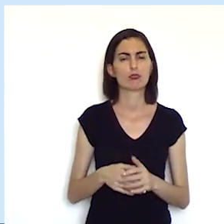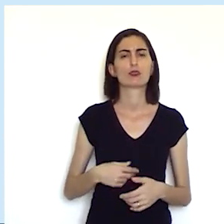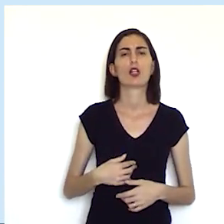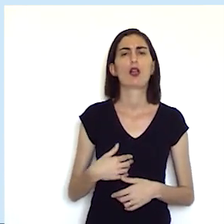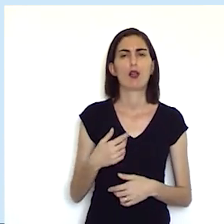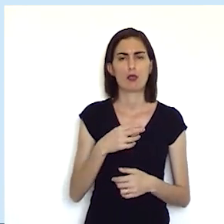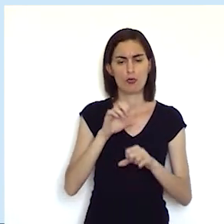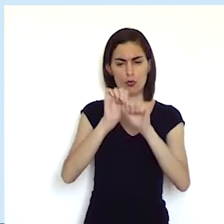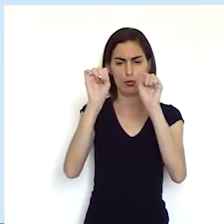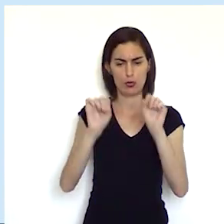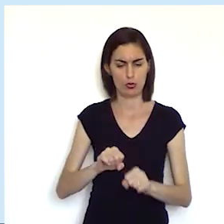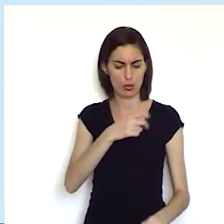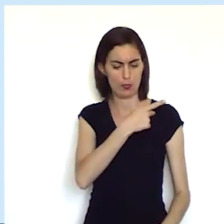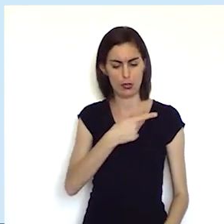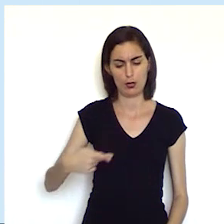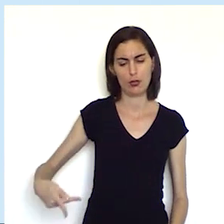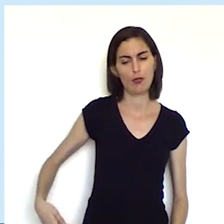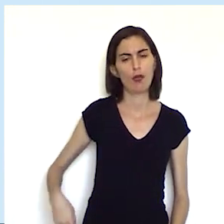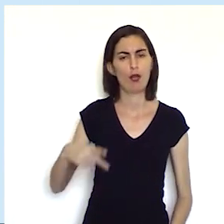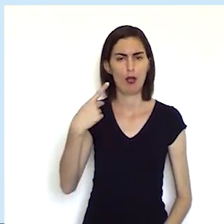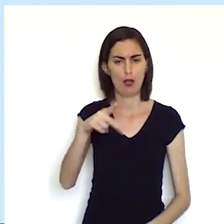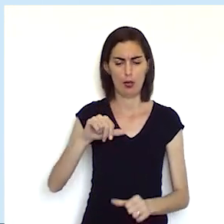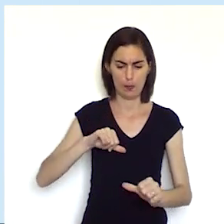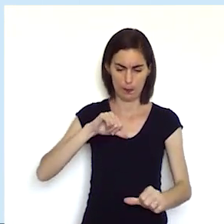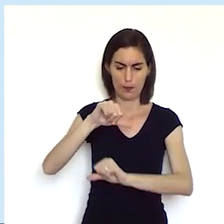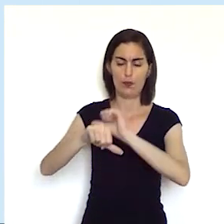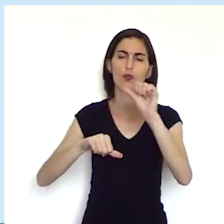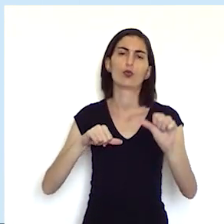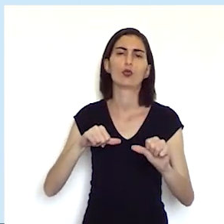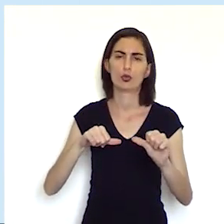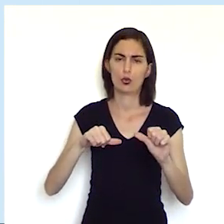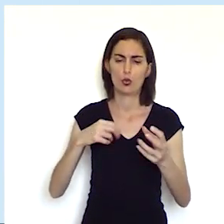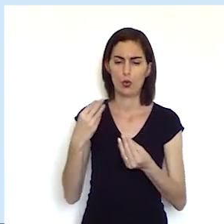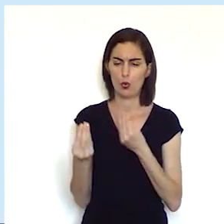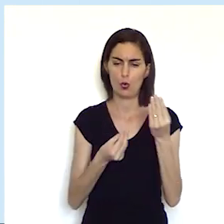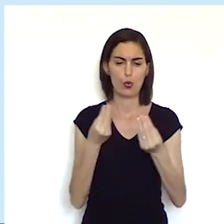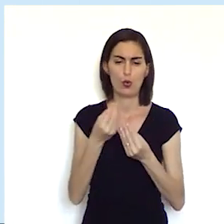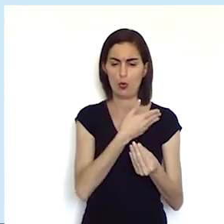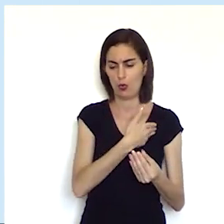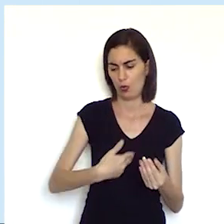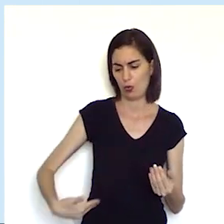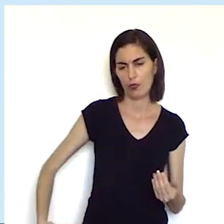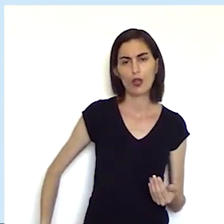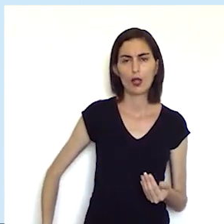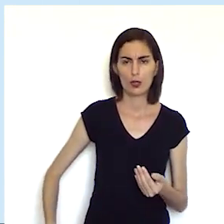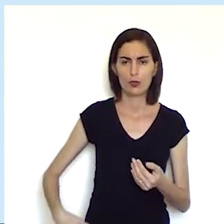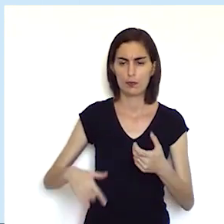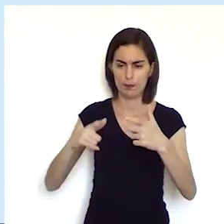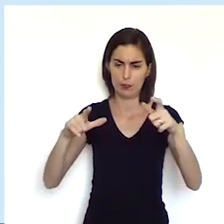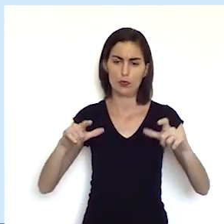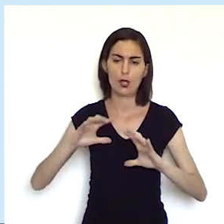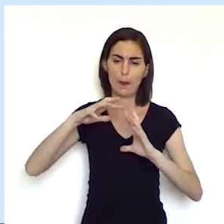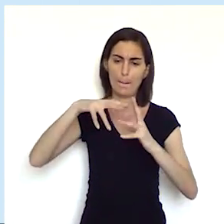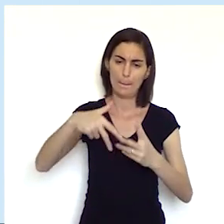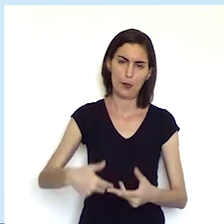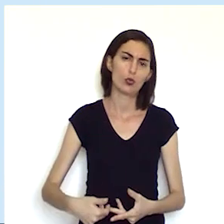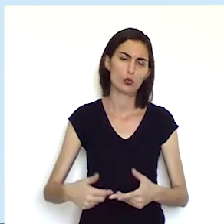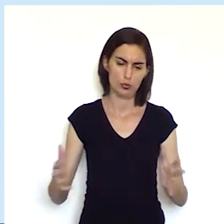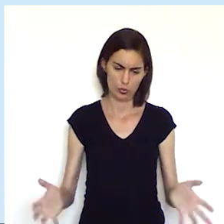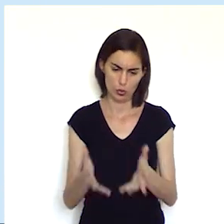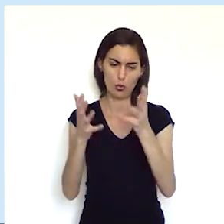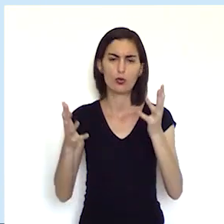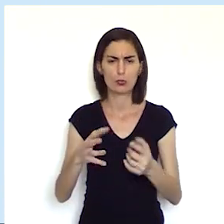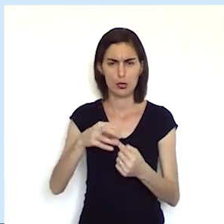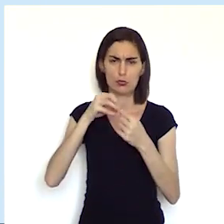presidencialista ele é transformou a forma de governar em boa parte do mundo então isso foi uma contribuição